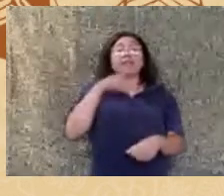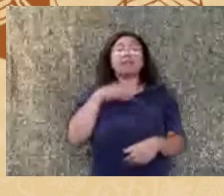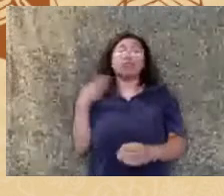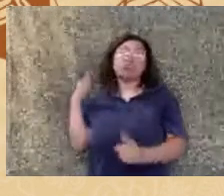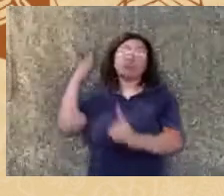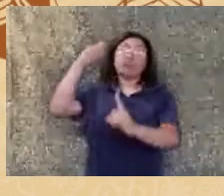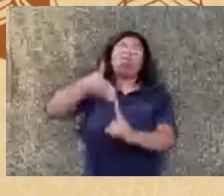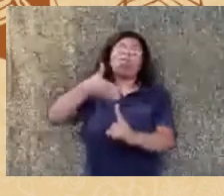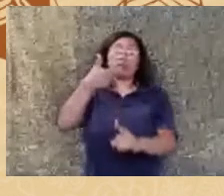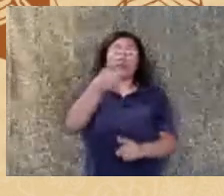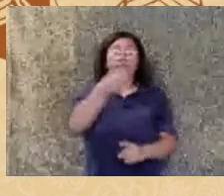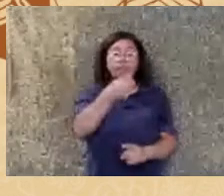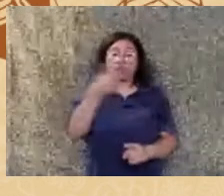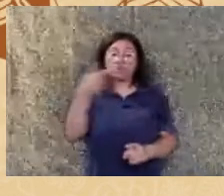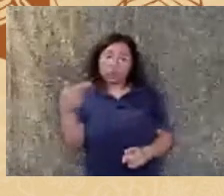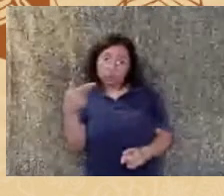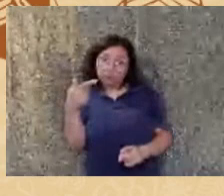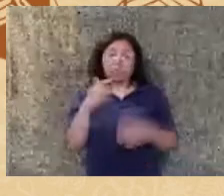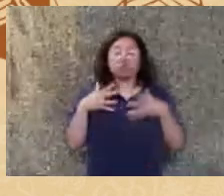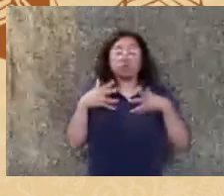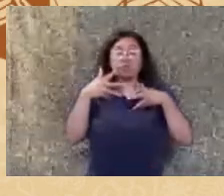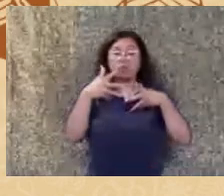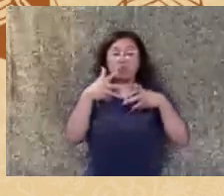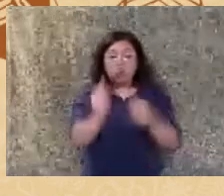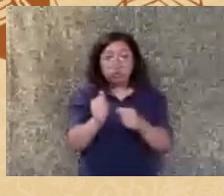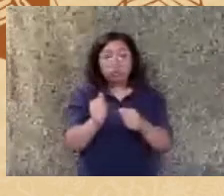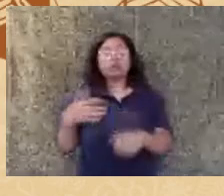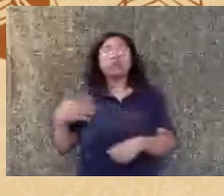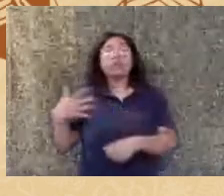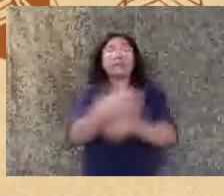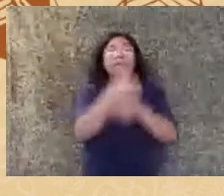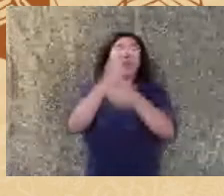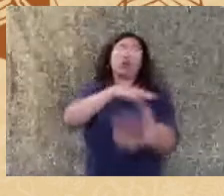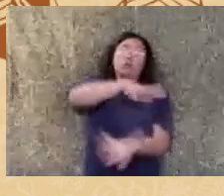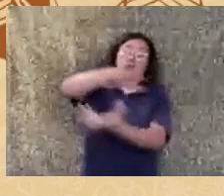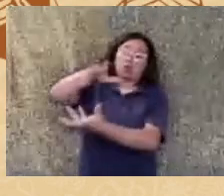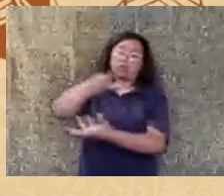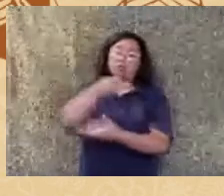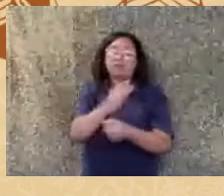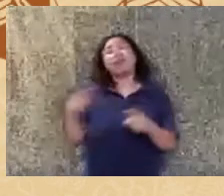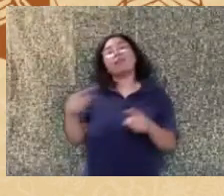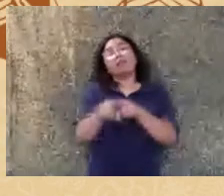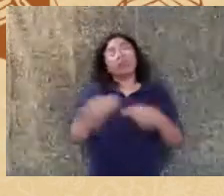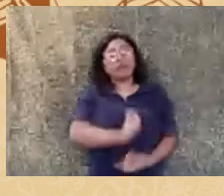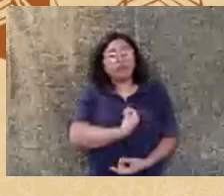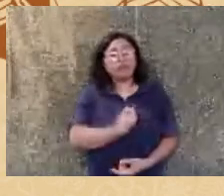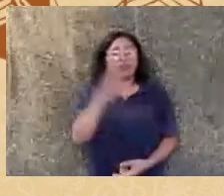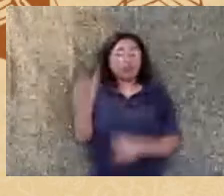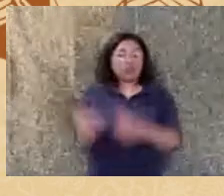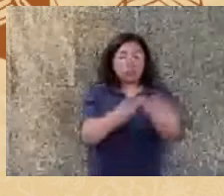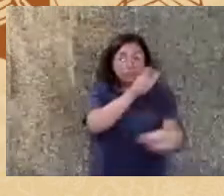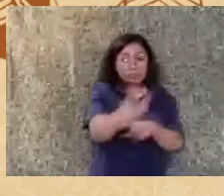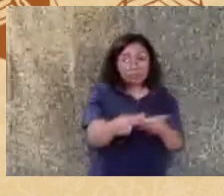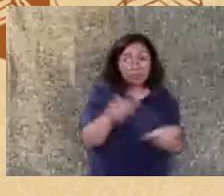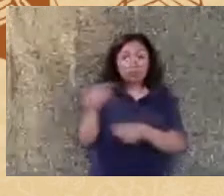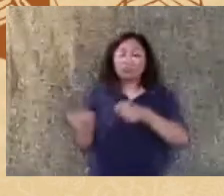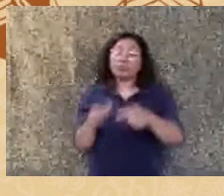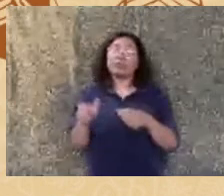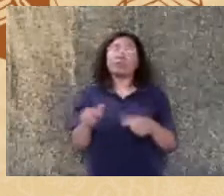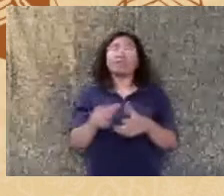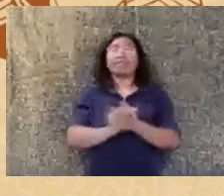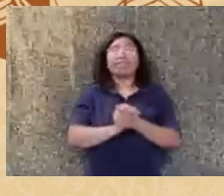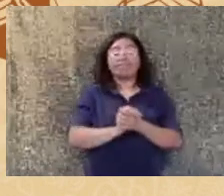vão melhorar o nosso planeta e melhorar a vida das pessoas particularmente a que se